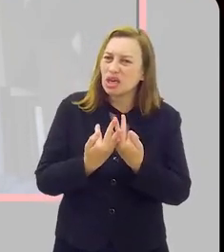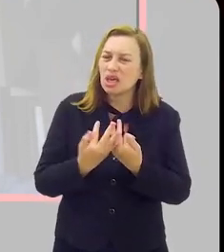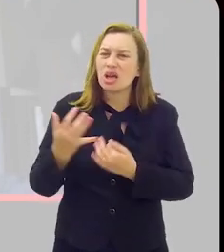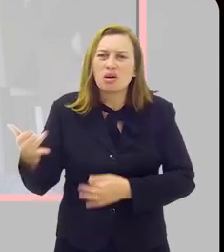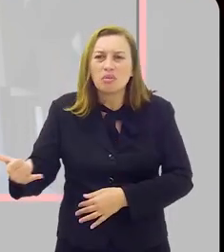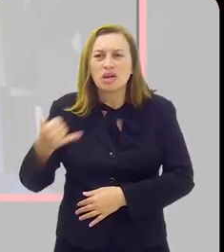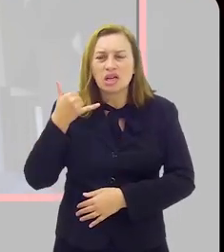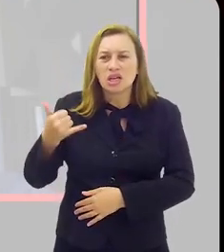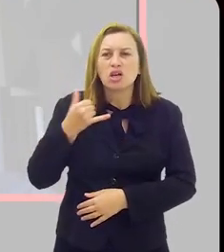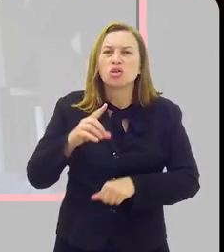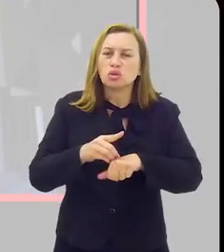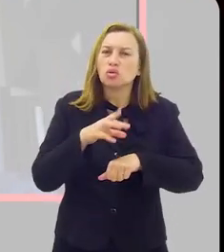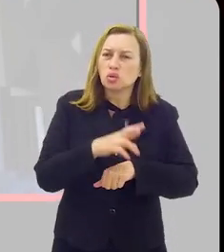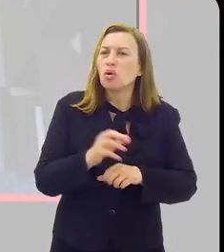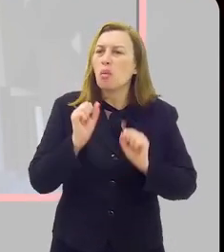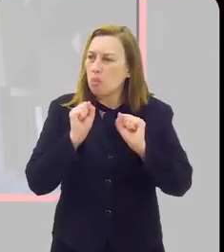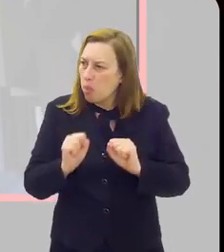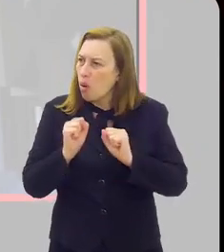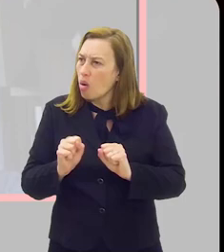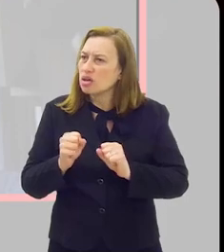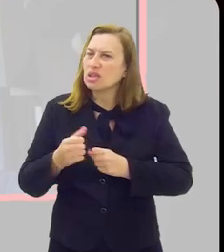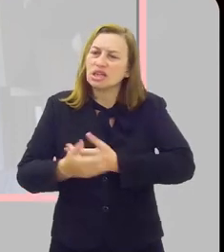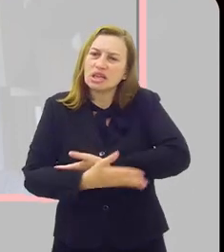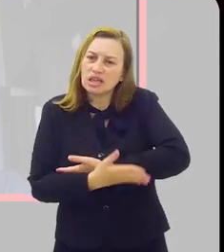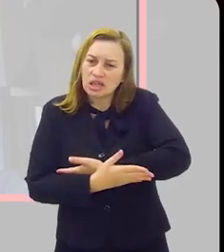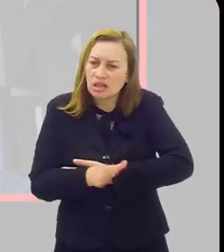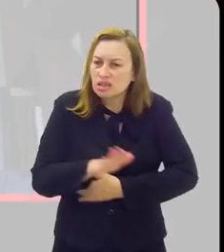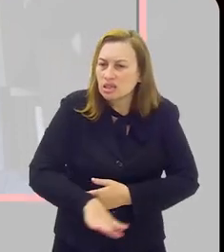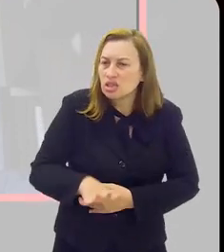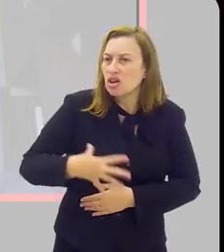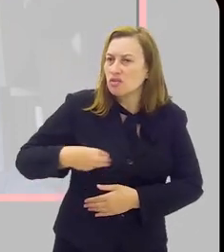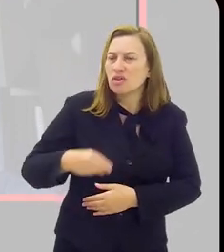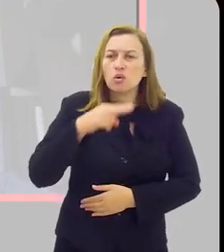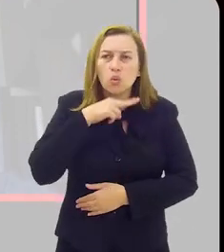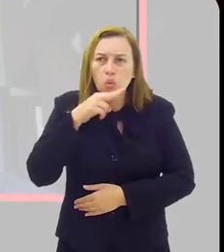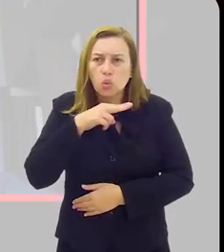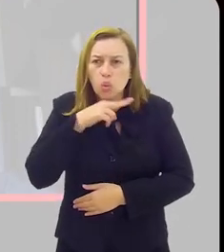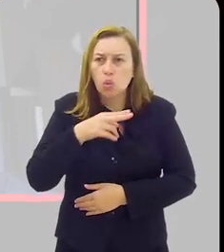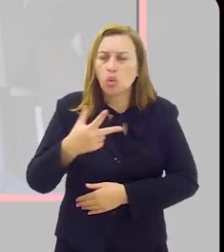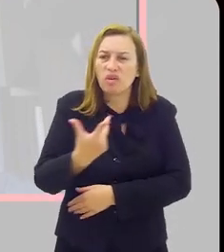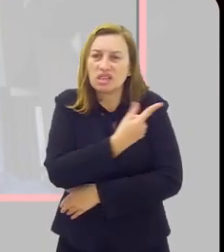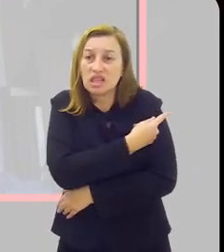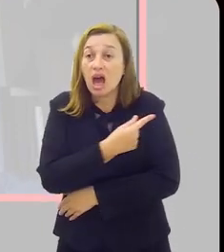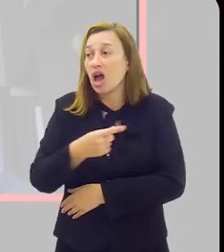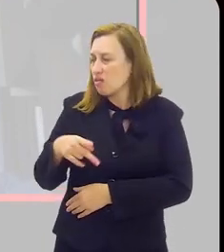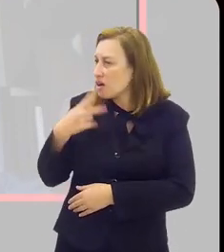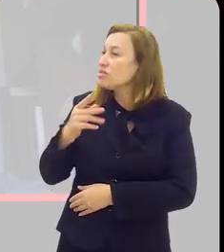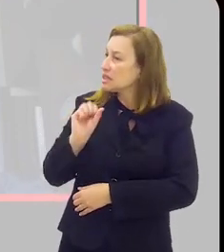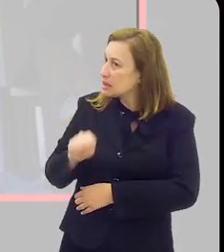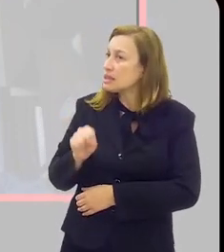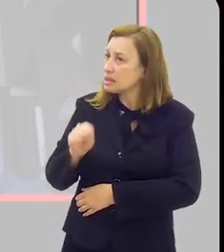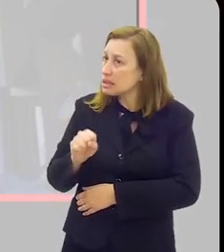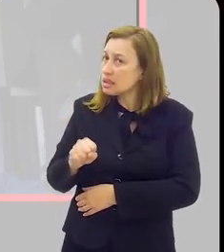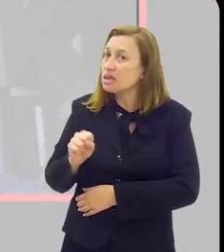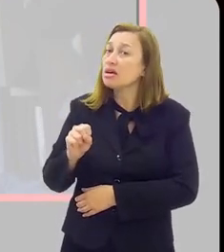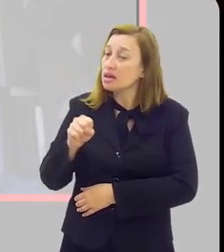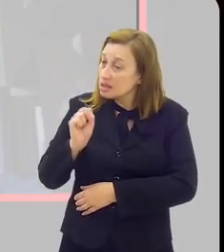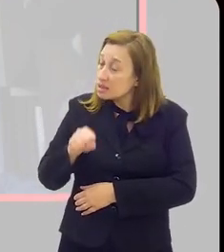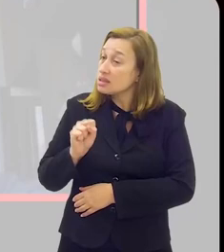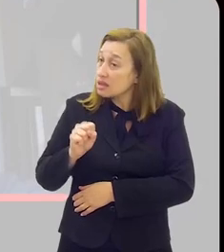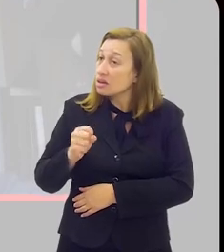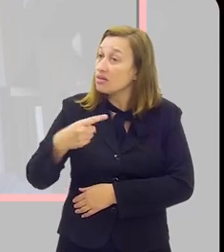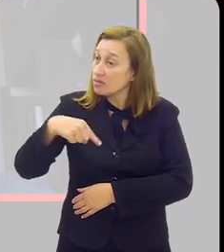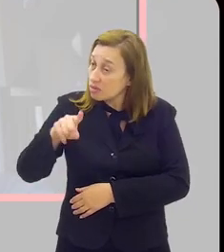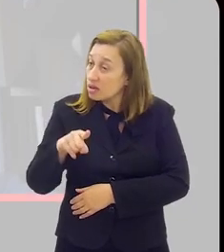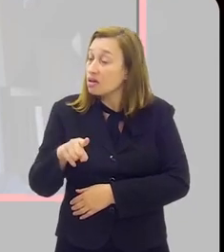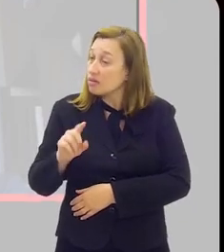Pessoas que me ligam, doutor, a gente pode mesmo levar nossas crianças, filhos, netos, para serem vacinados? E nós dissemos, sim, é para